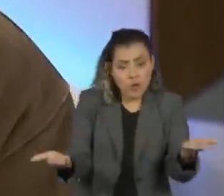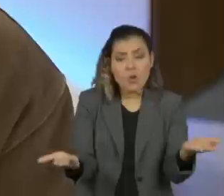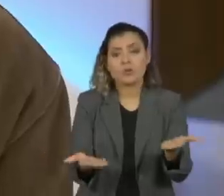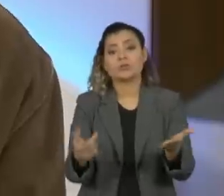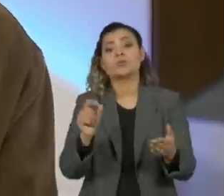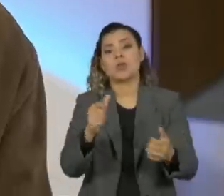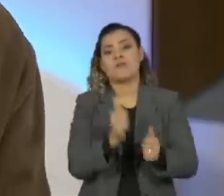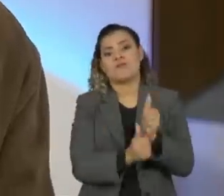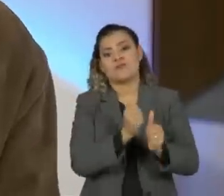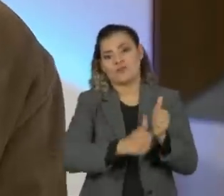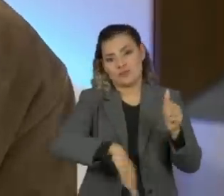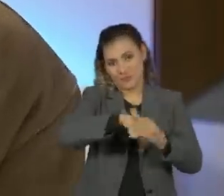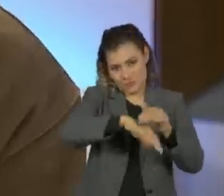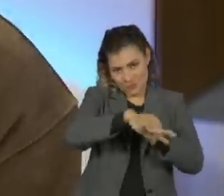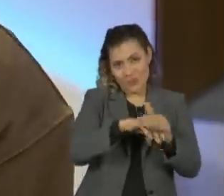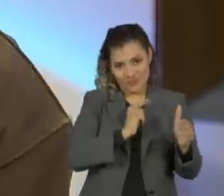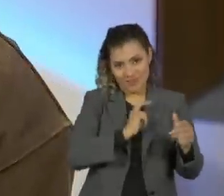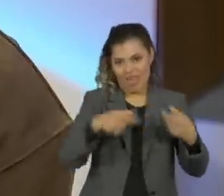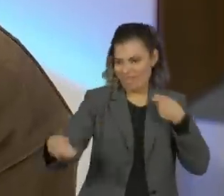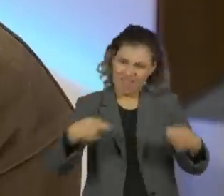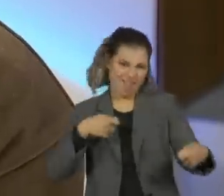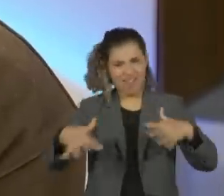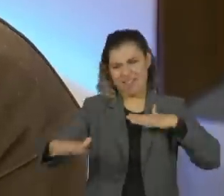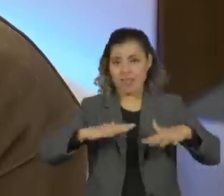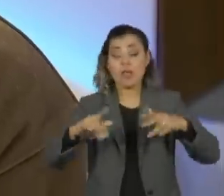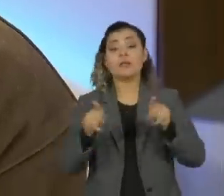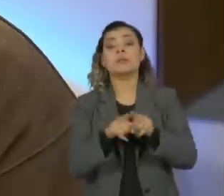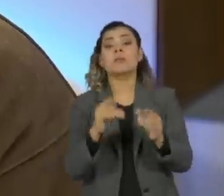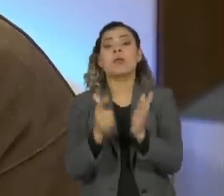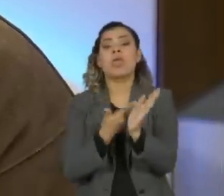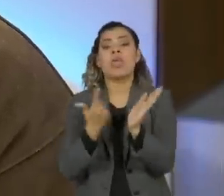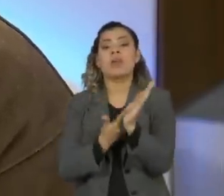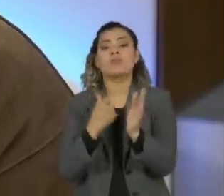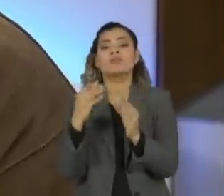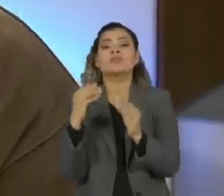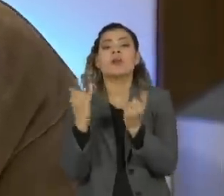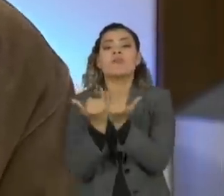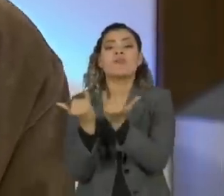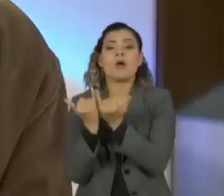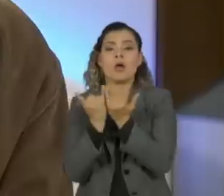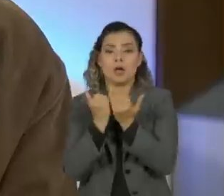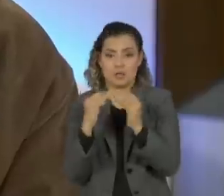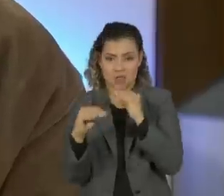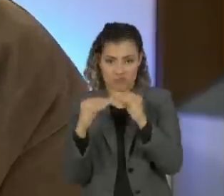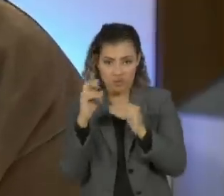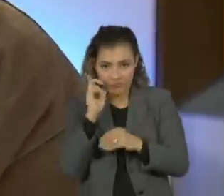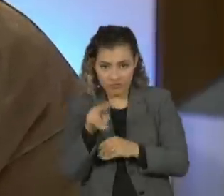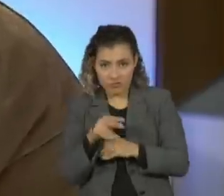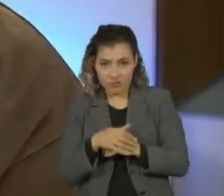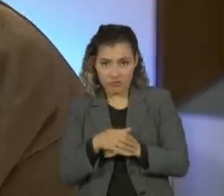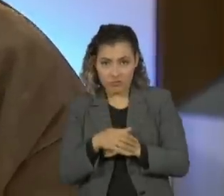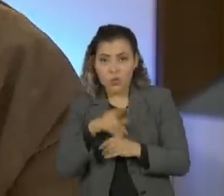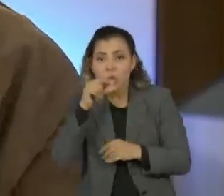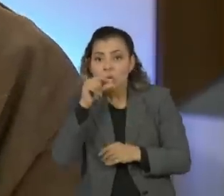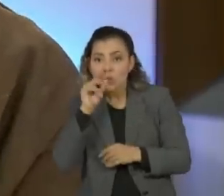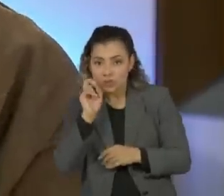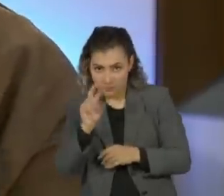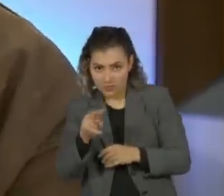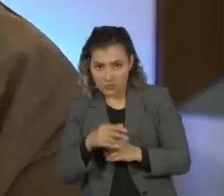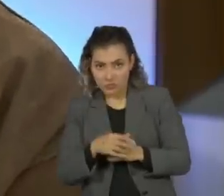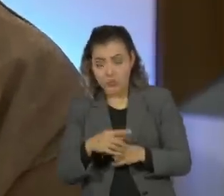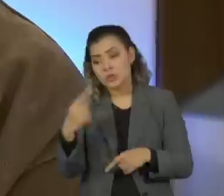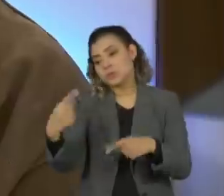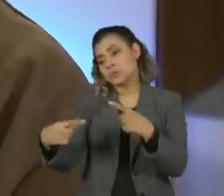torcedores de futebol e aquelas revistas de fofoca de personagens de novela, então, no Twitter, virou a